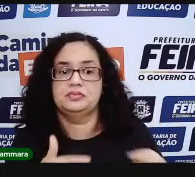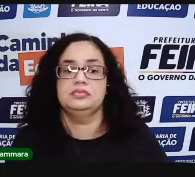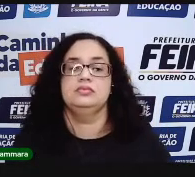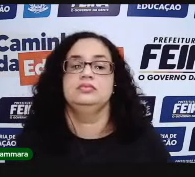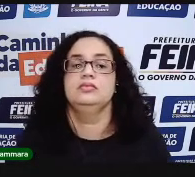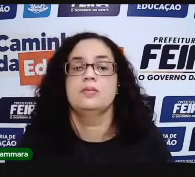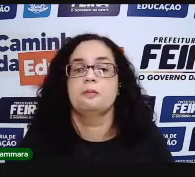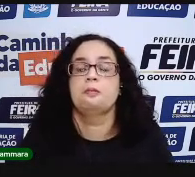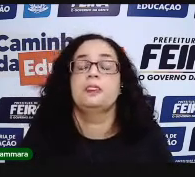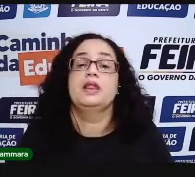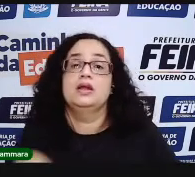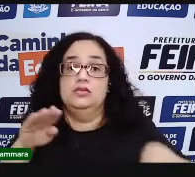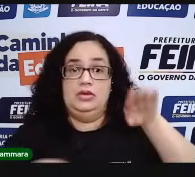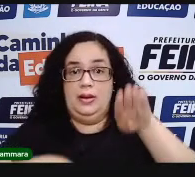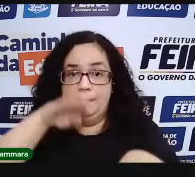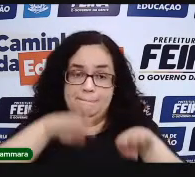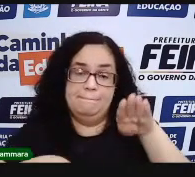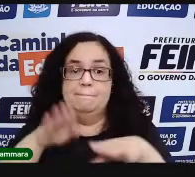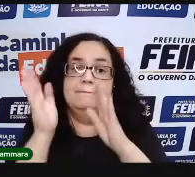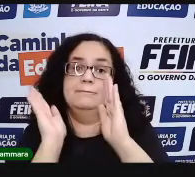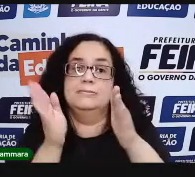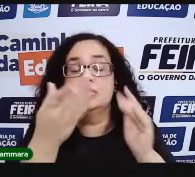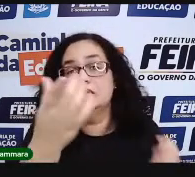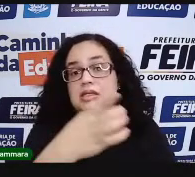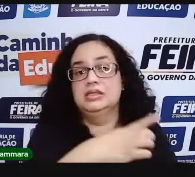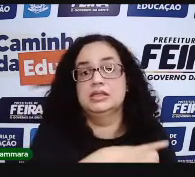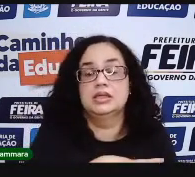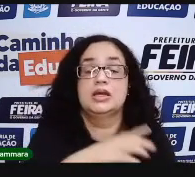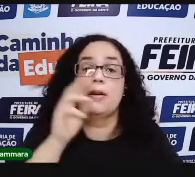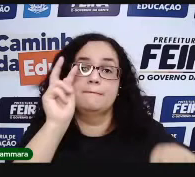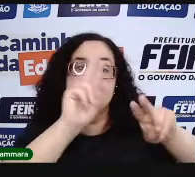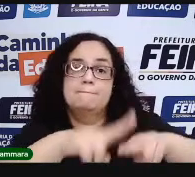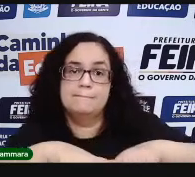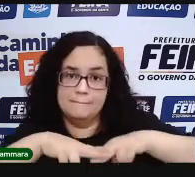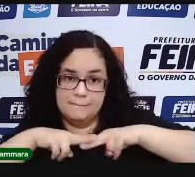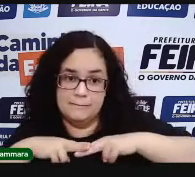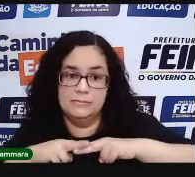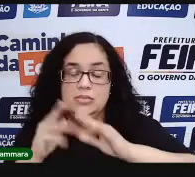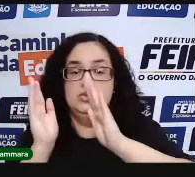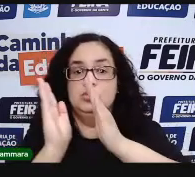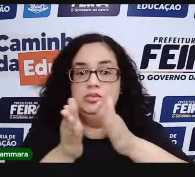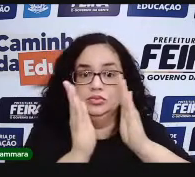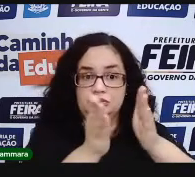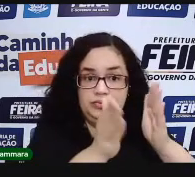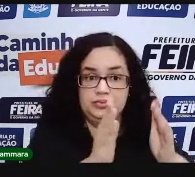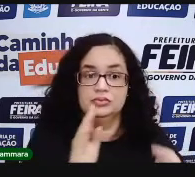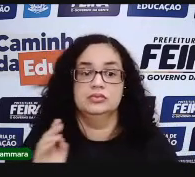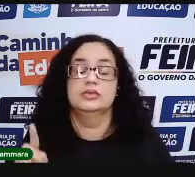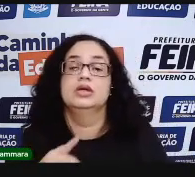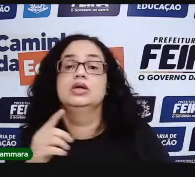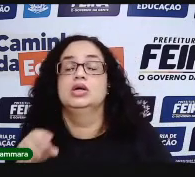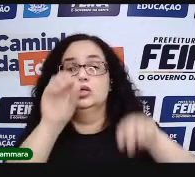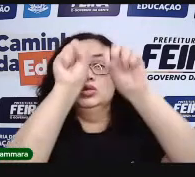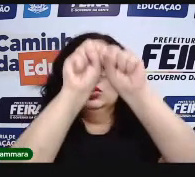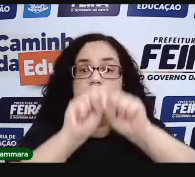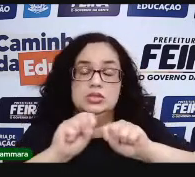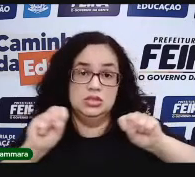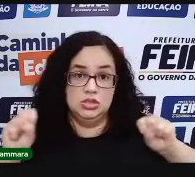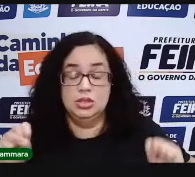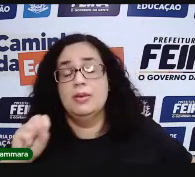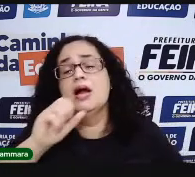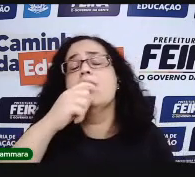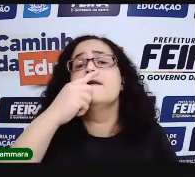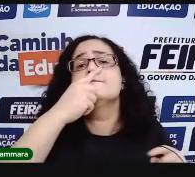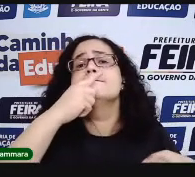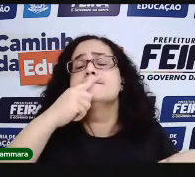unidade, 2. Então, ele vai depender da posição que ele vai ocupar. Por isso que se chama posicional. E o sistema